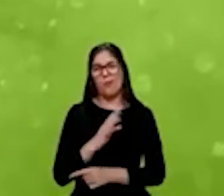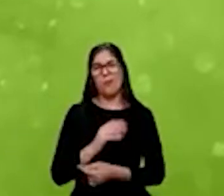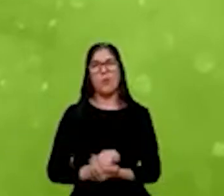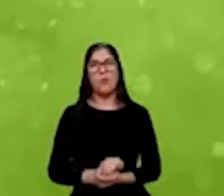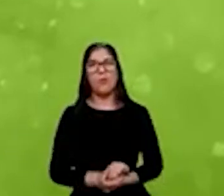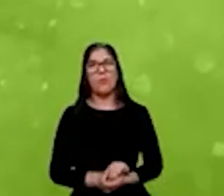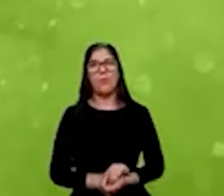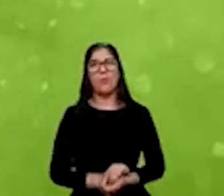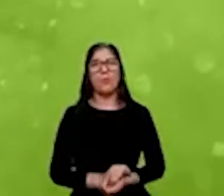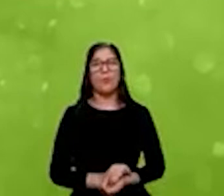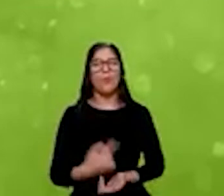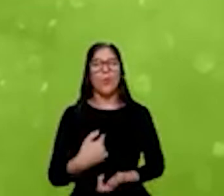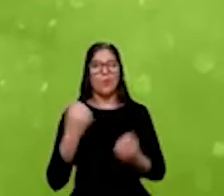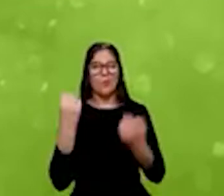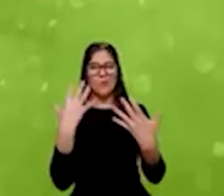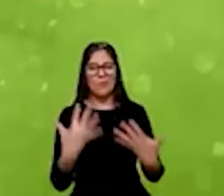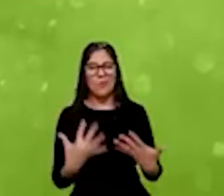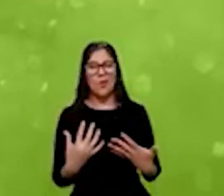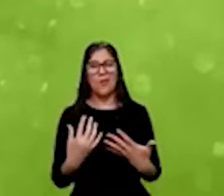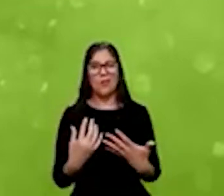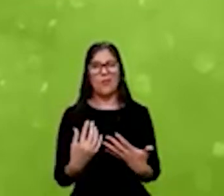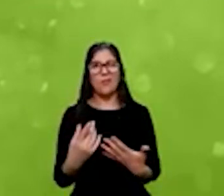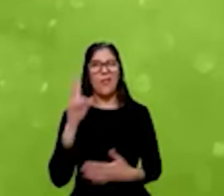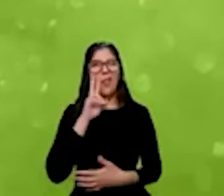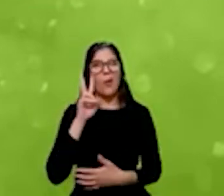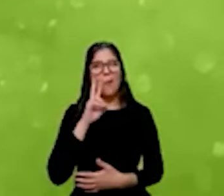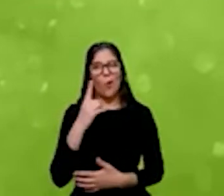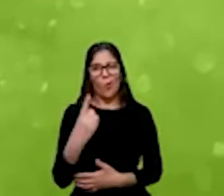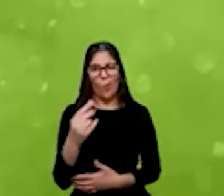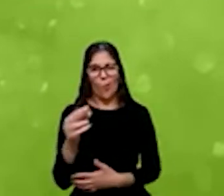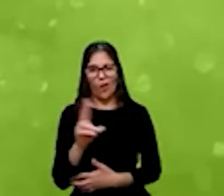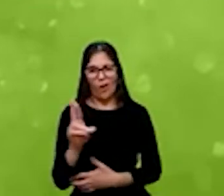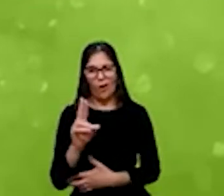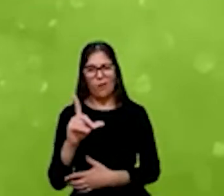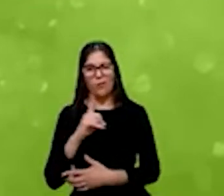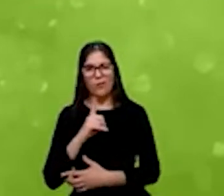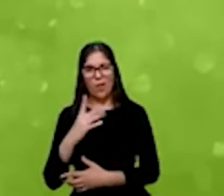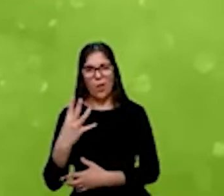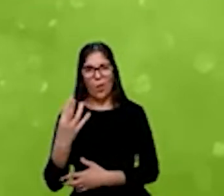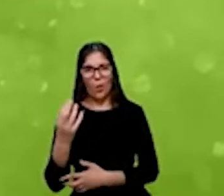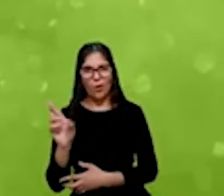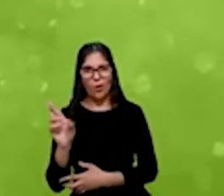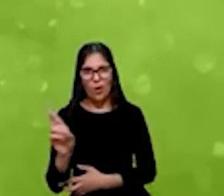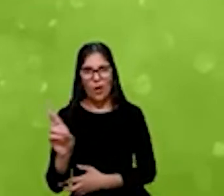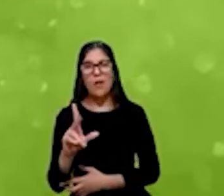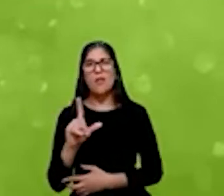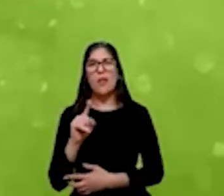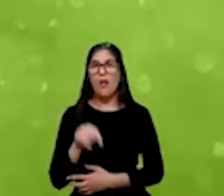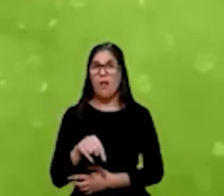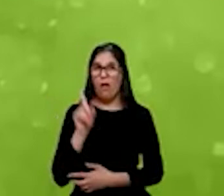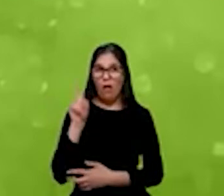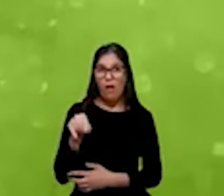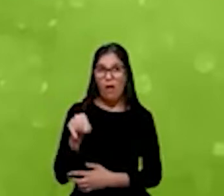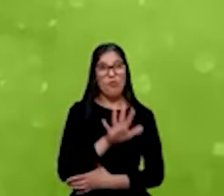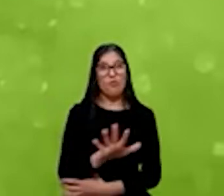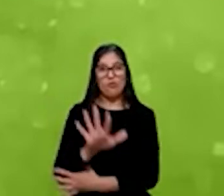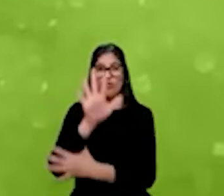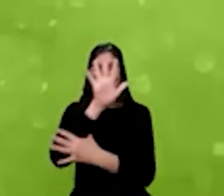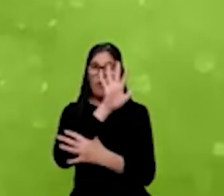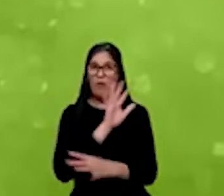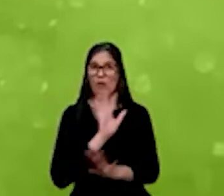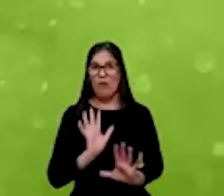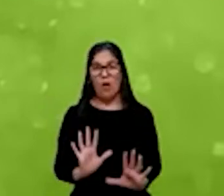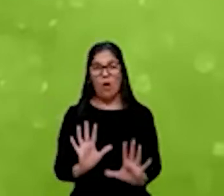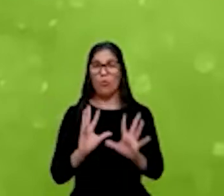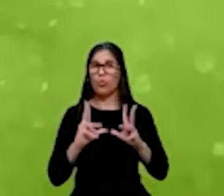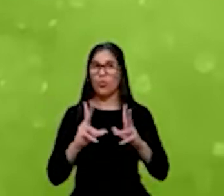entre 1 para 4 é da carteira como um todo, considerando todos os fundos que a